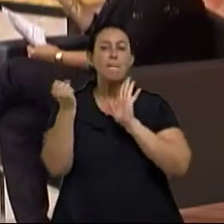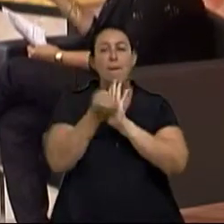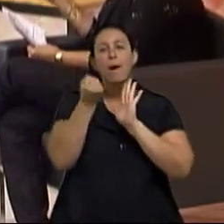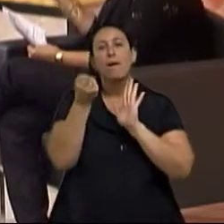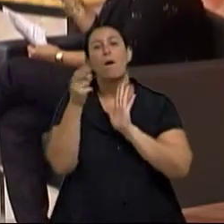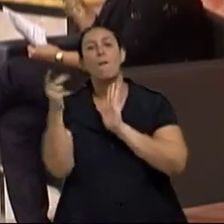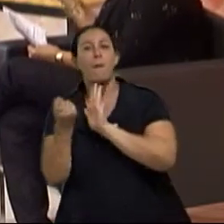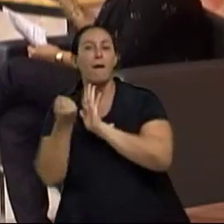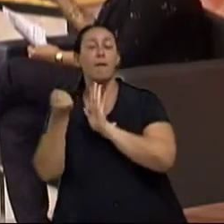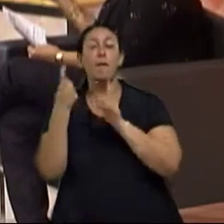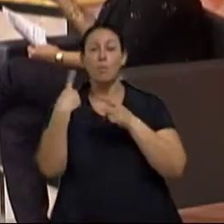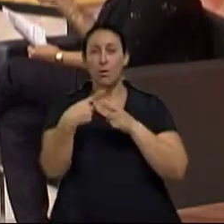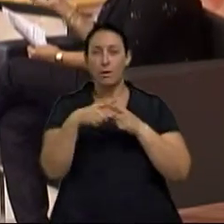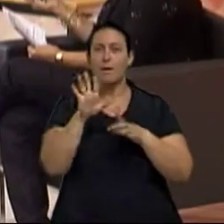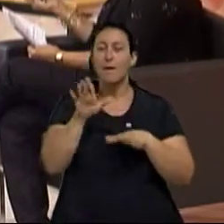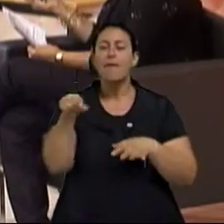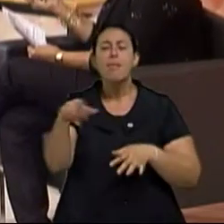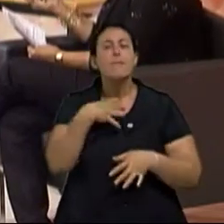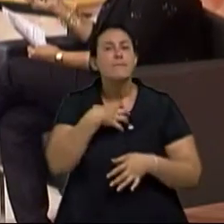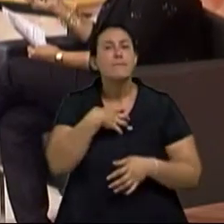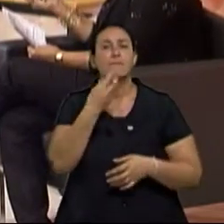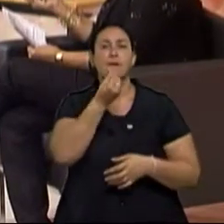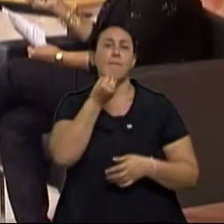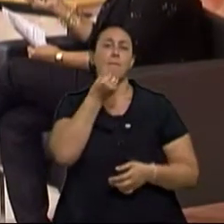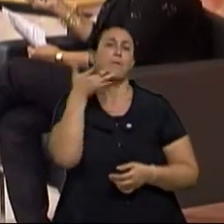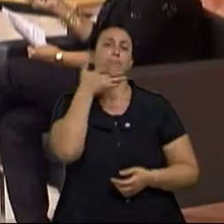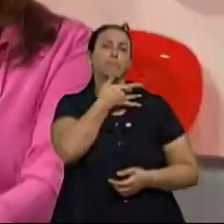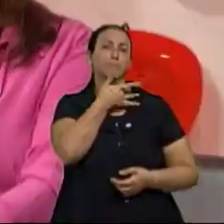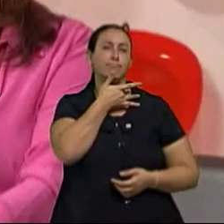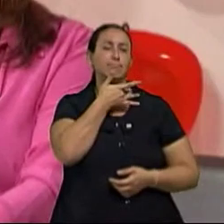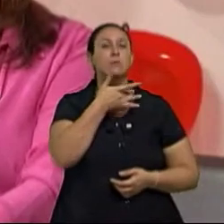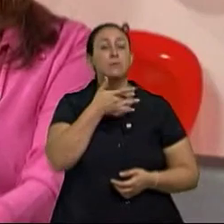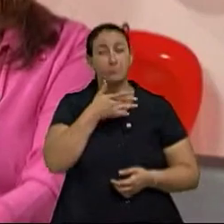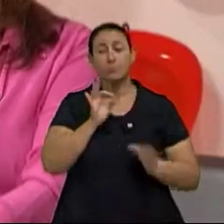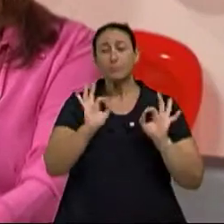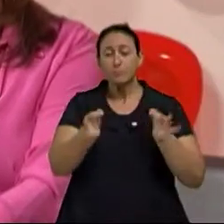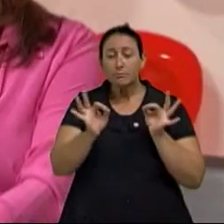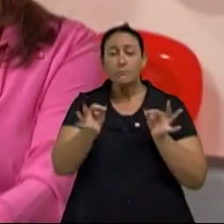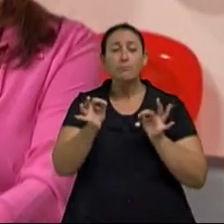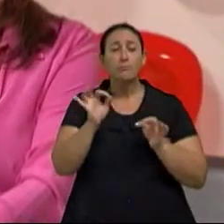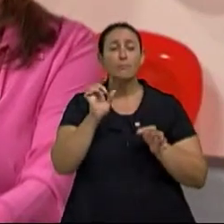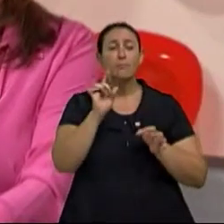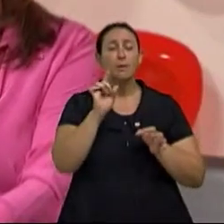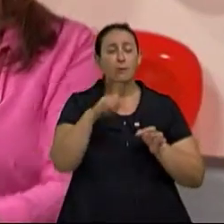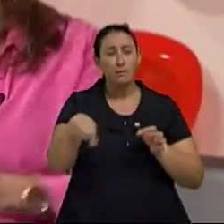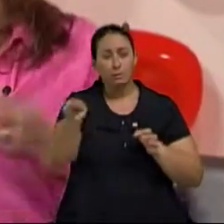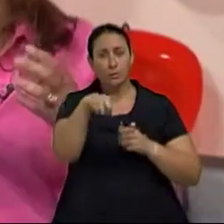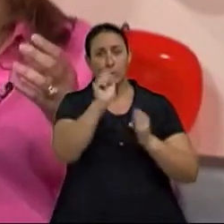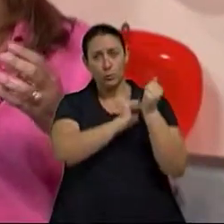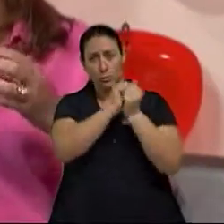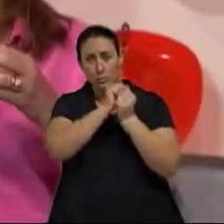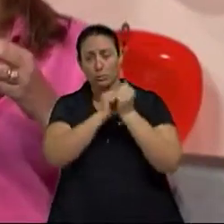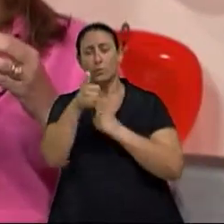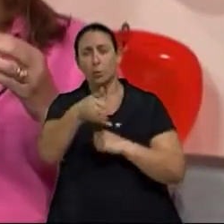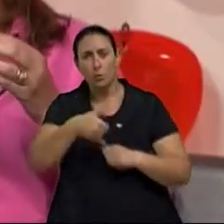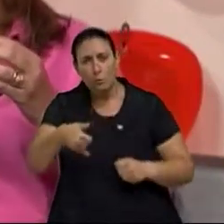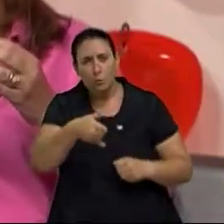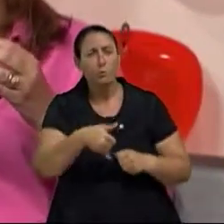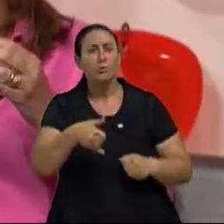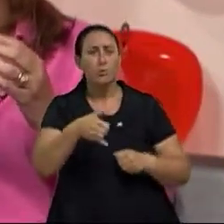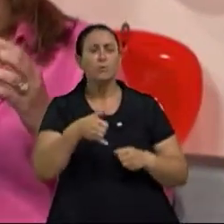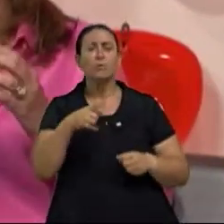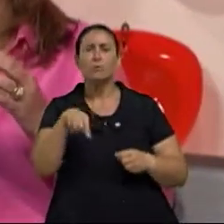Porque ele sente que o sabor é melhor. É que as indústrias de gorduras, fabricantes, as gorduras